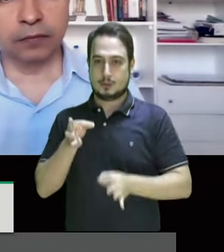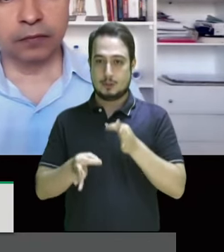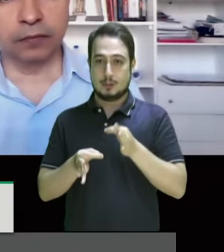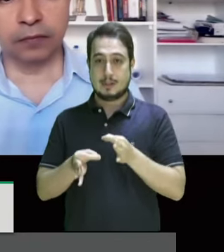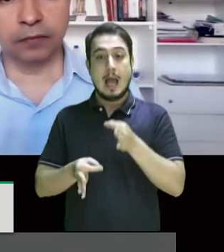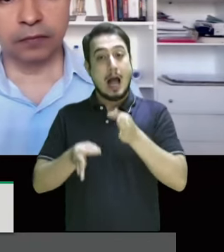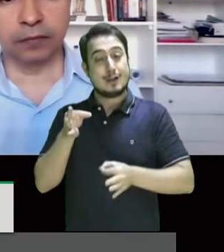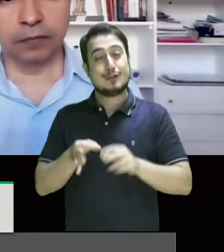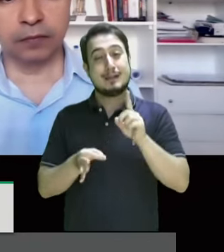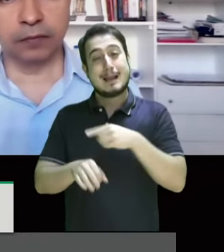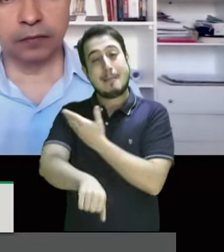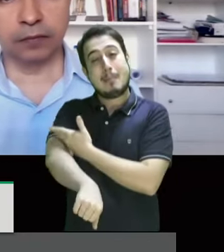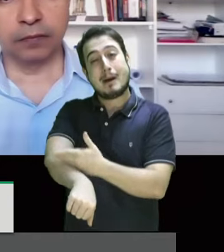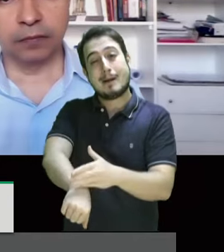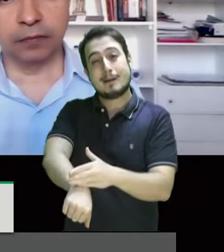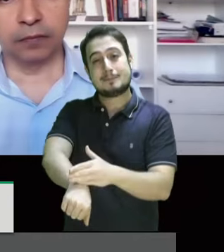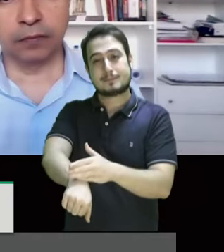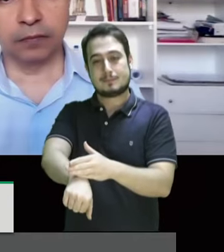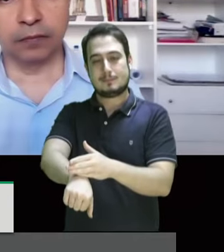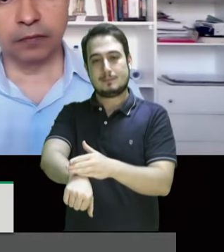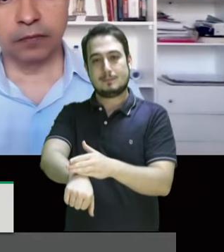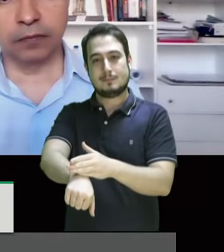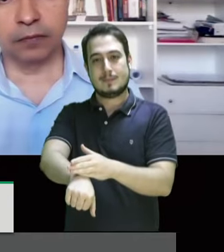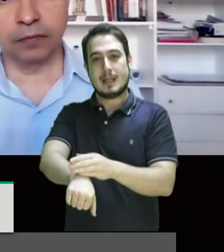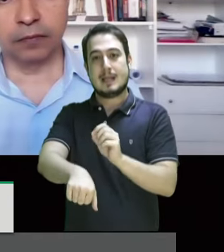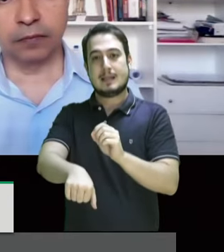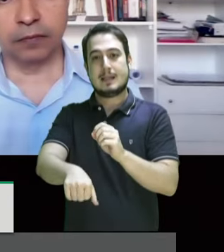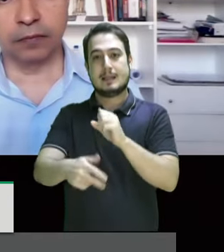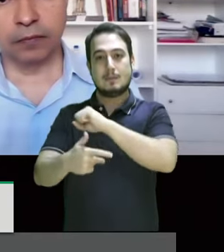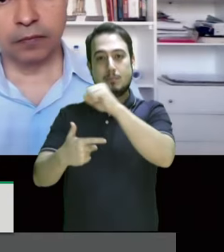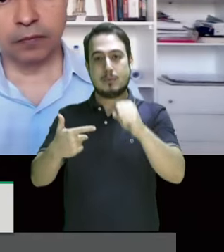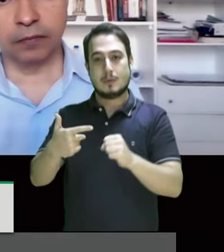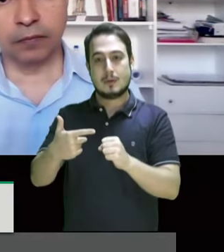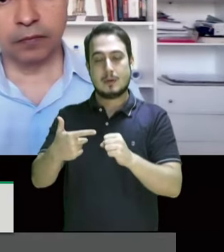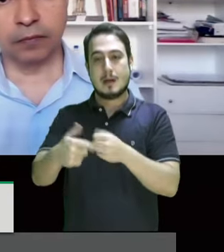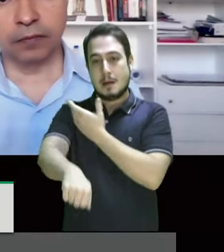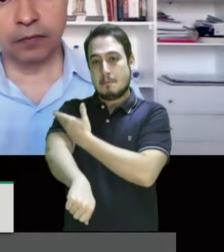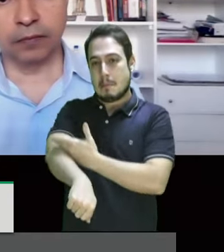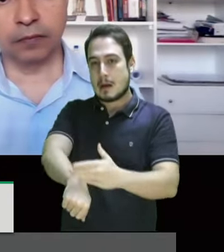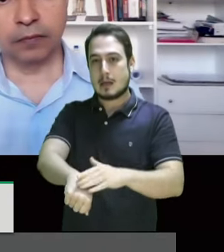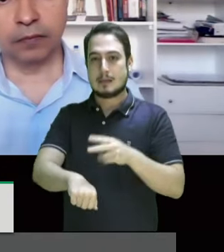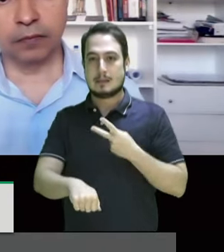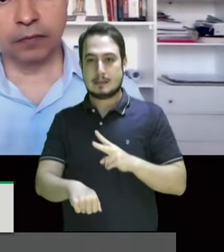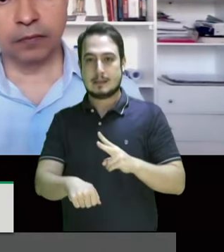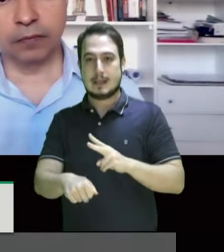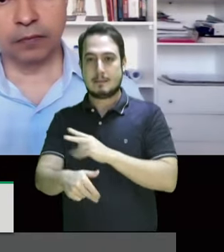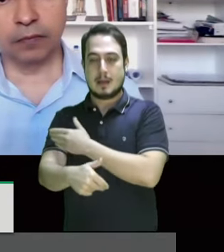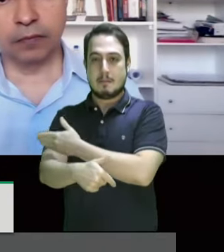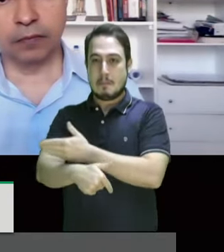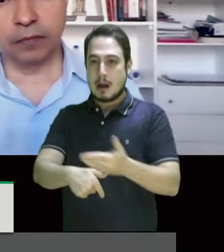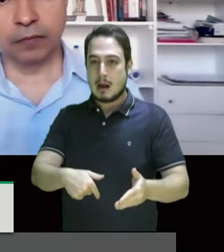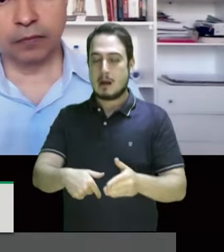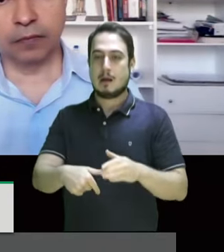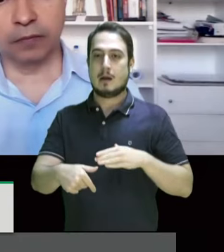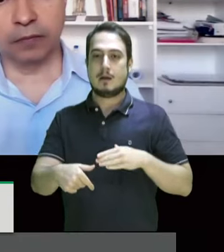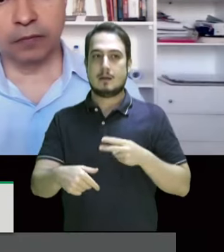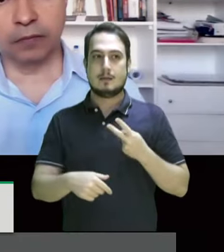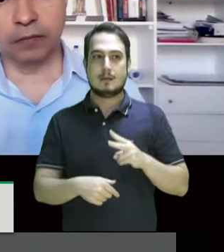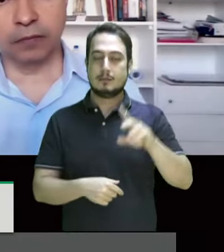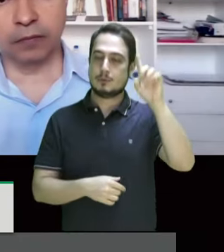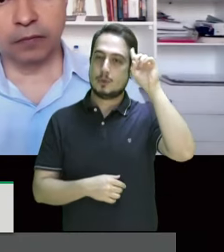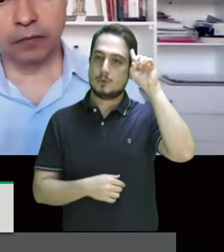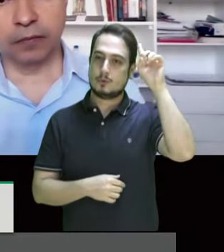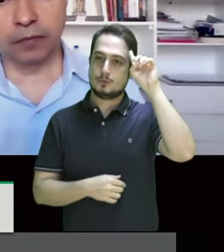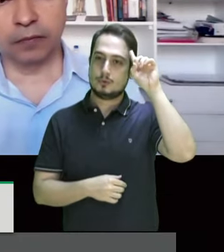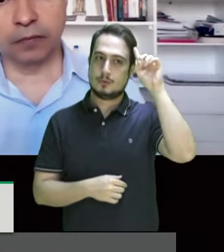é branca como quem está no poder são os brancos é uma supremacia branca ceifando a nossa vida cotidianamente